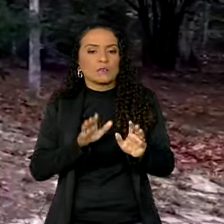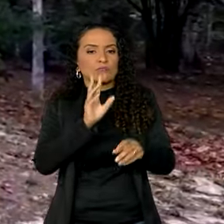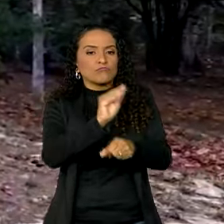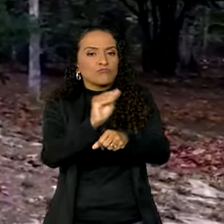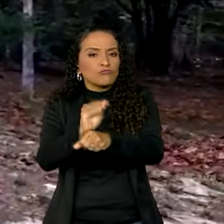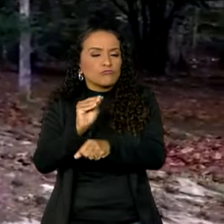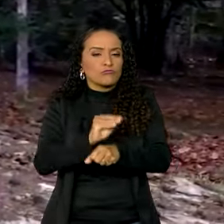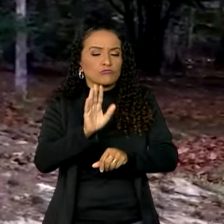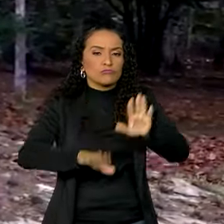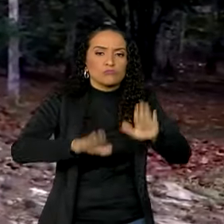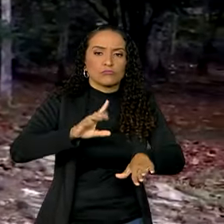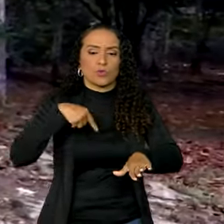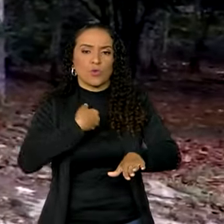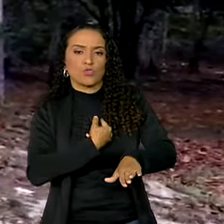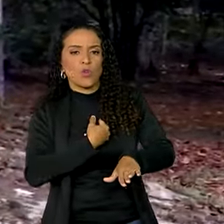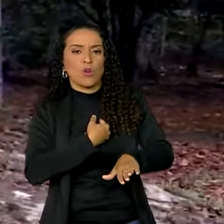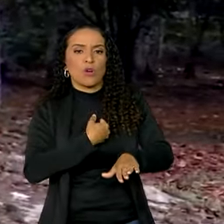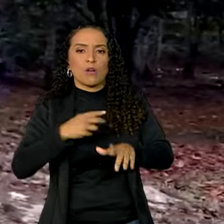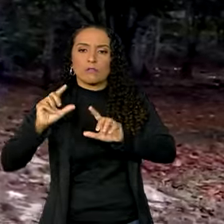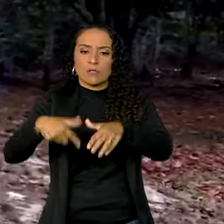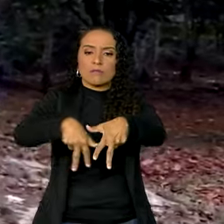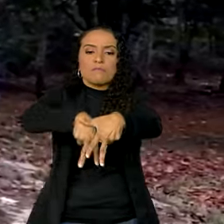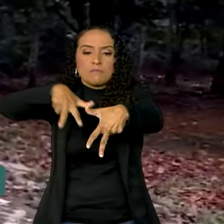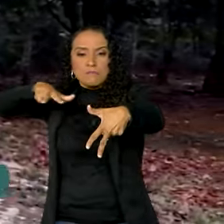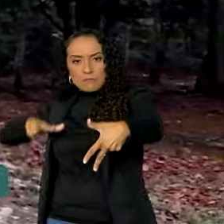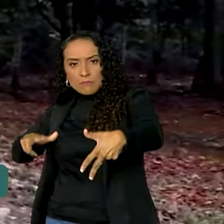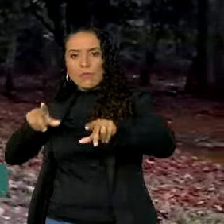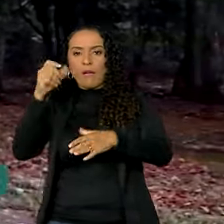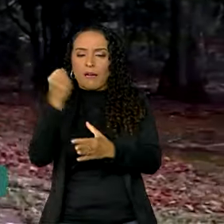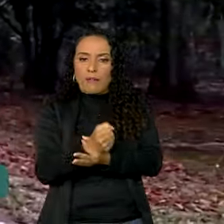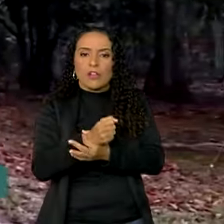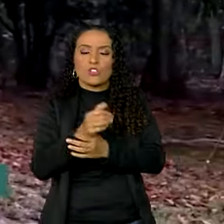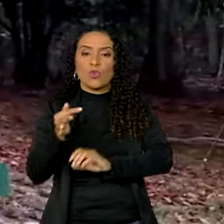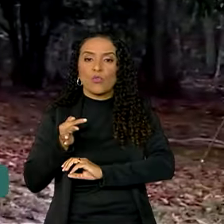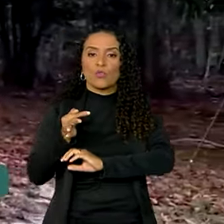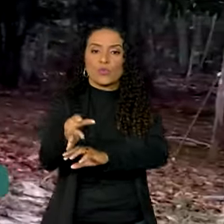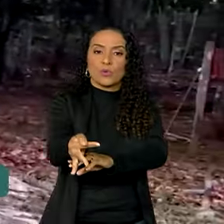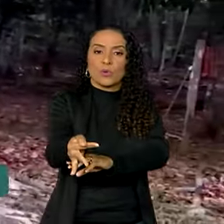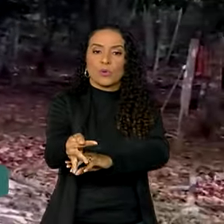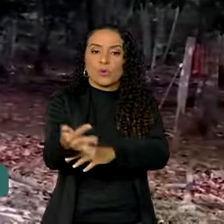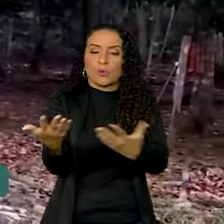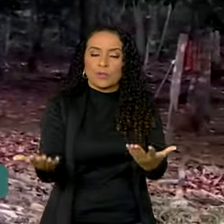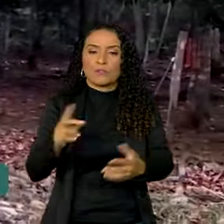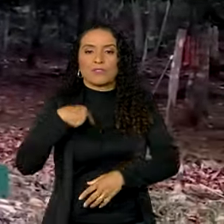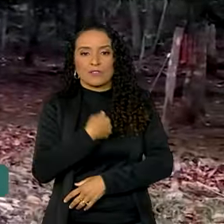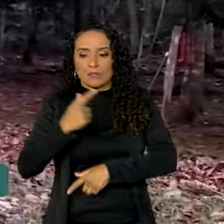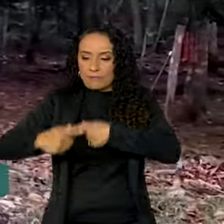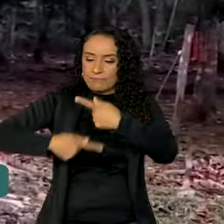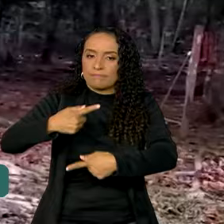de acordo com as nossas ancestralidades e que garanta para o futuro das nossas